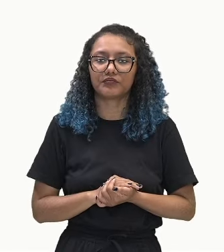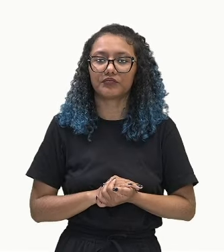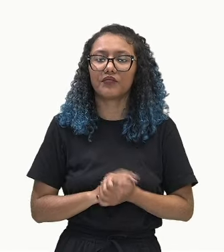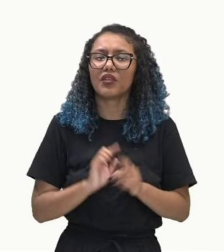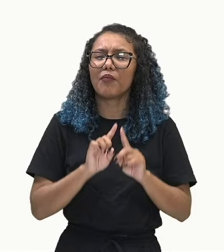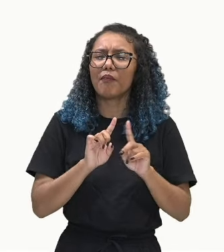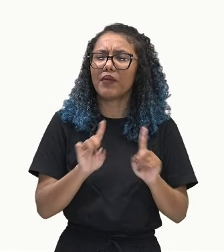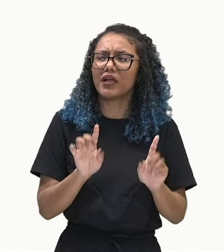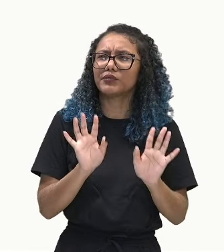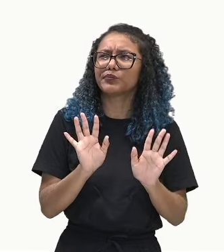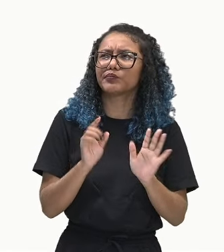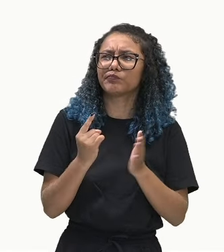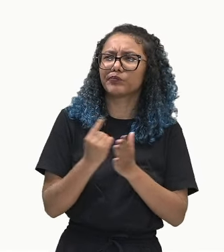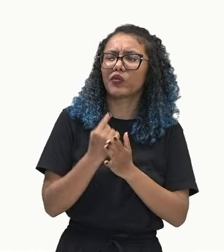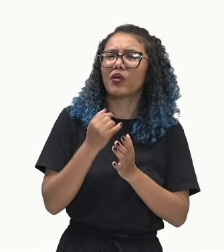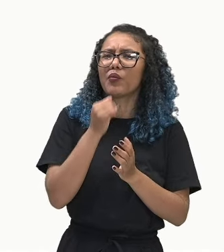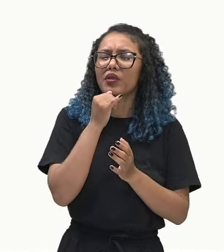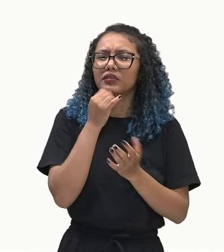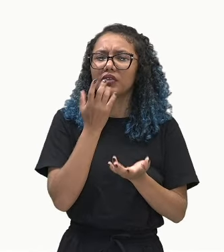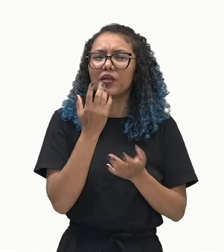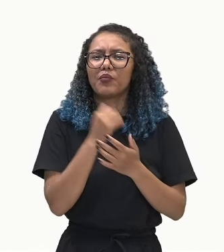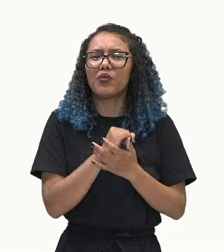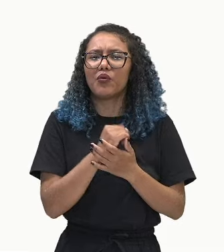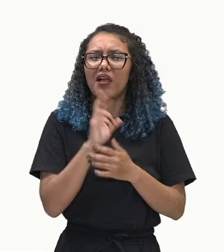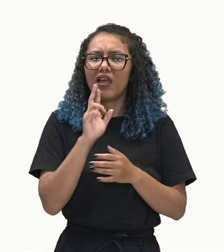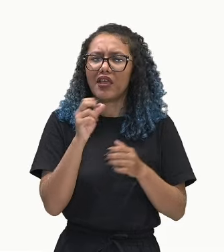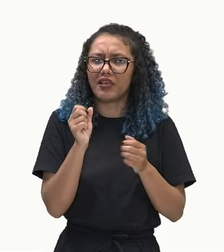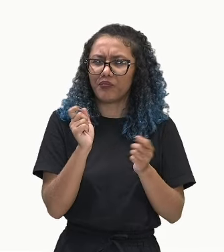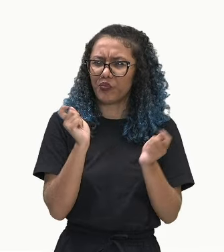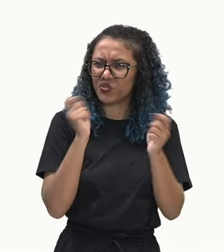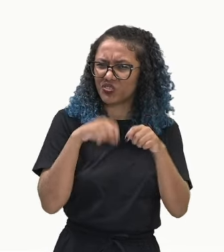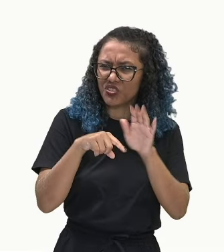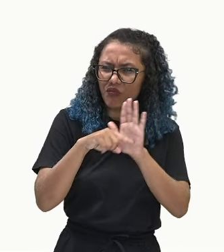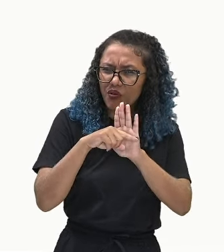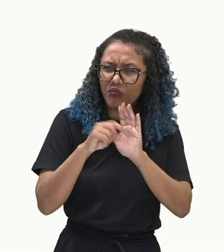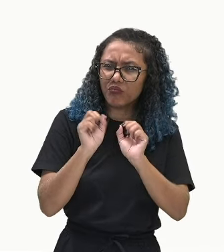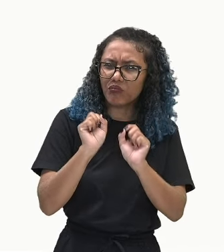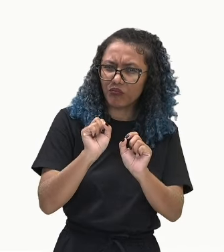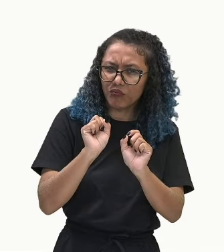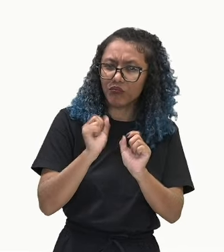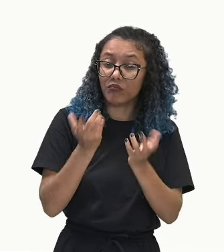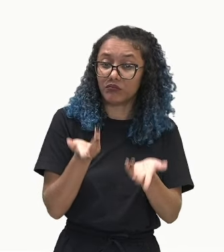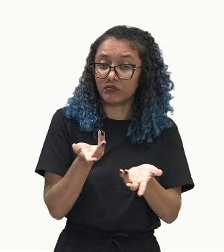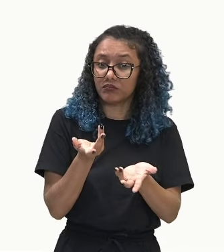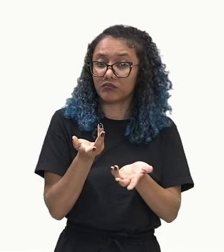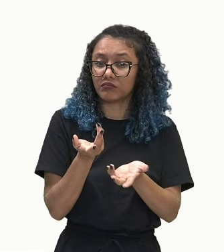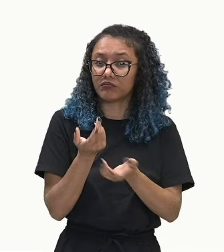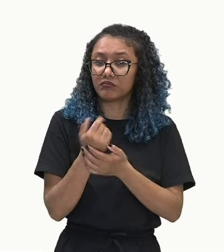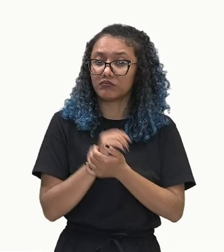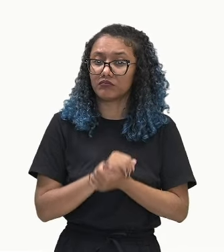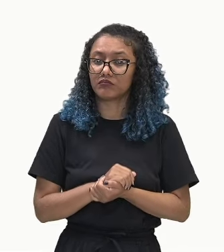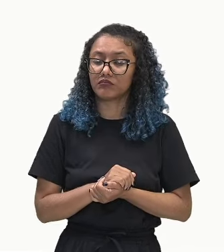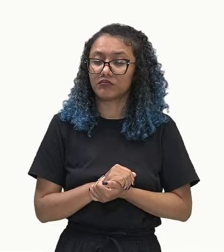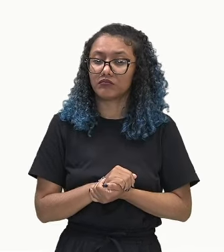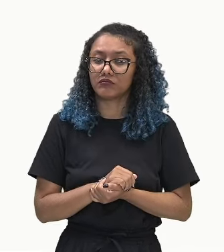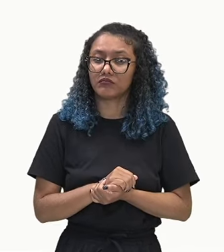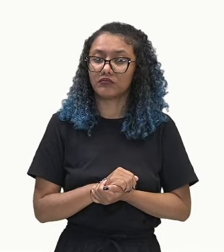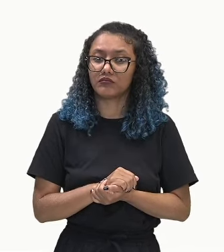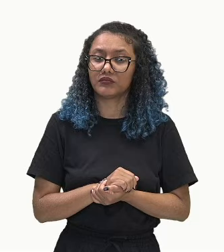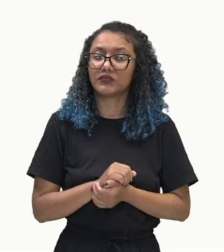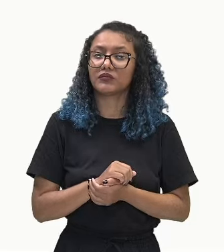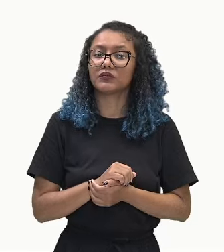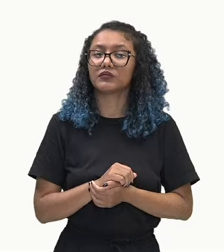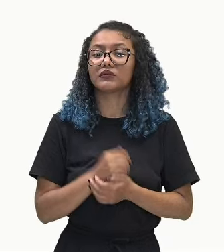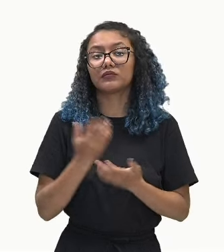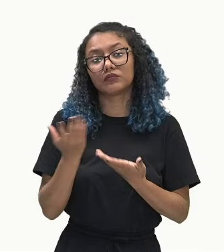professora, a razão pode ser negativa? Temos aqui, ó, uma razão negativa.